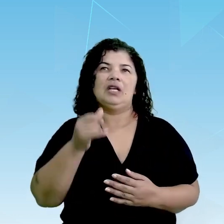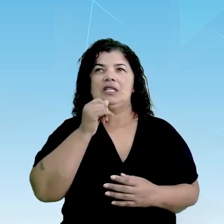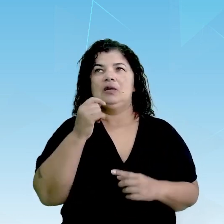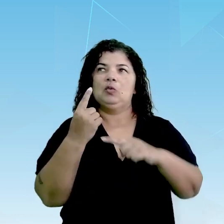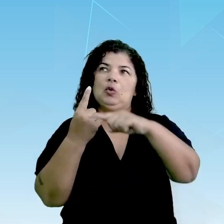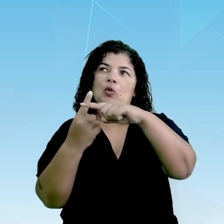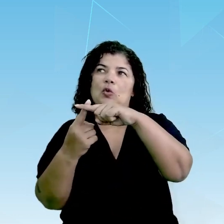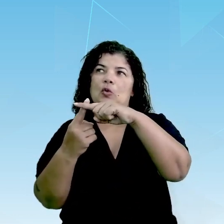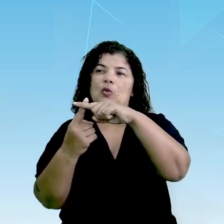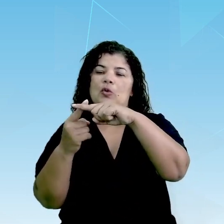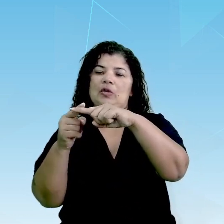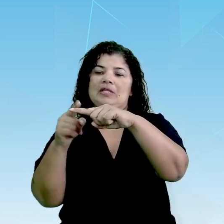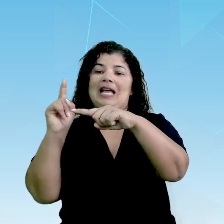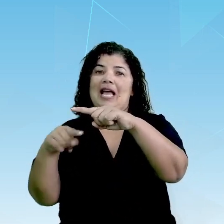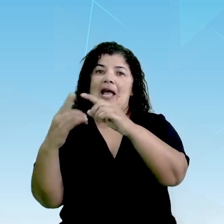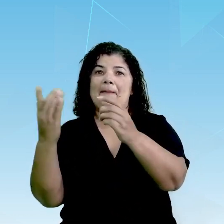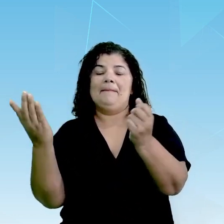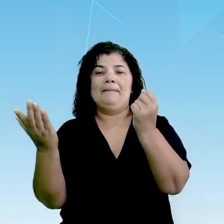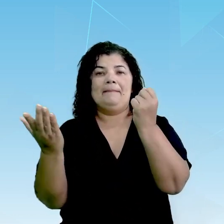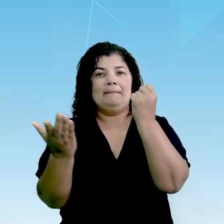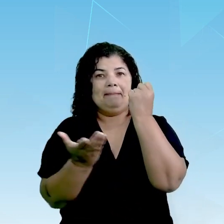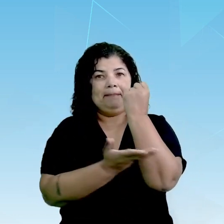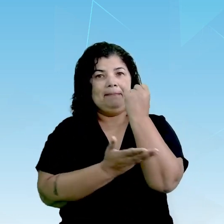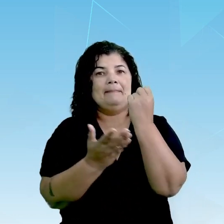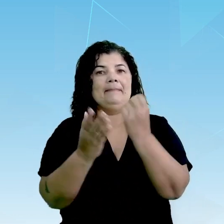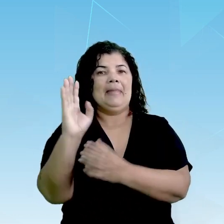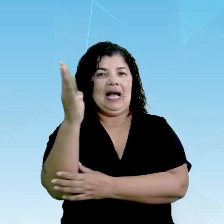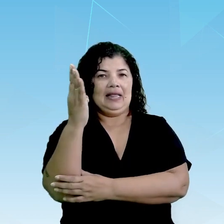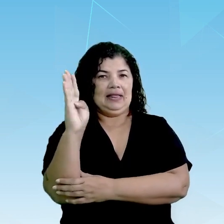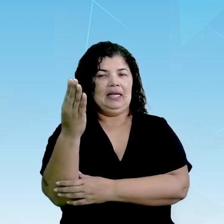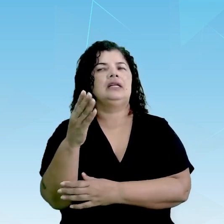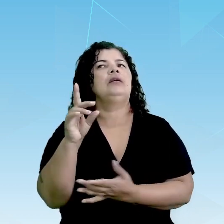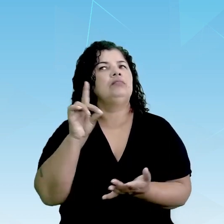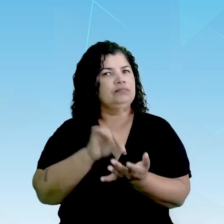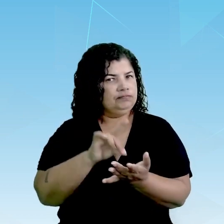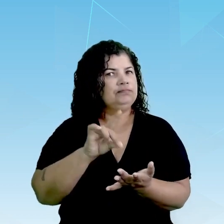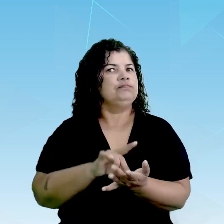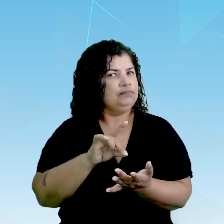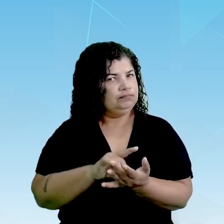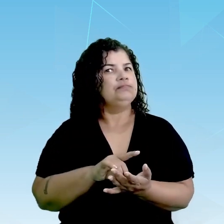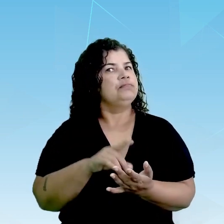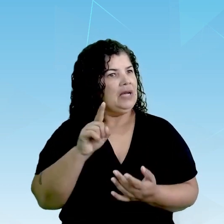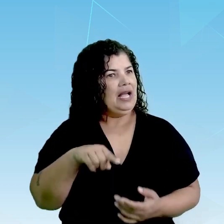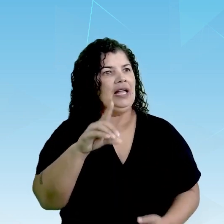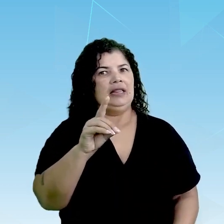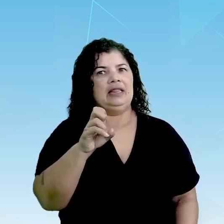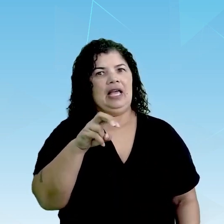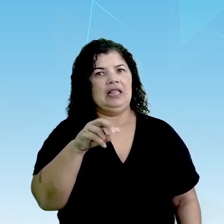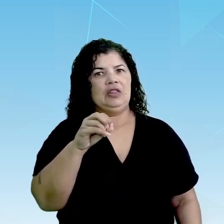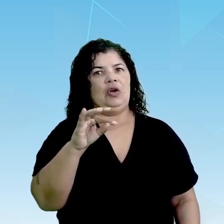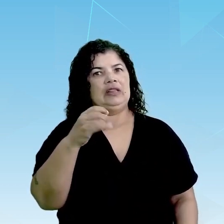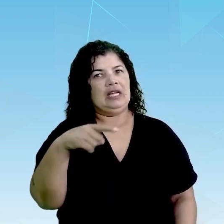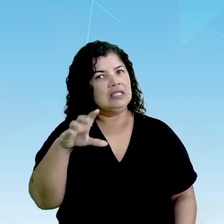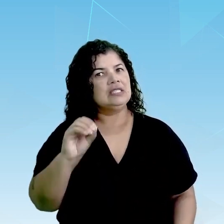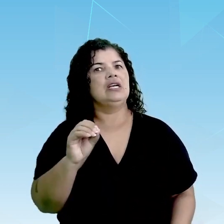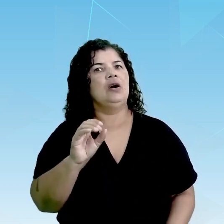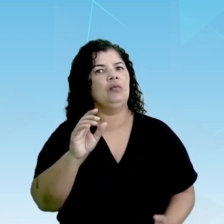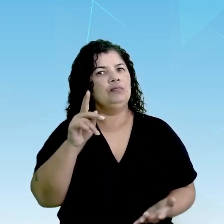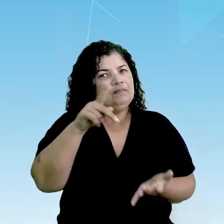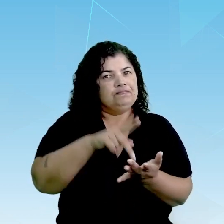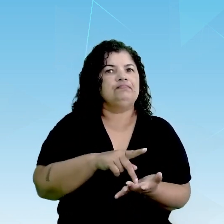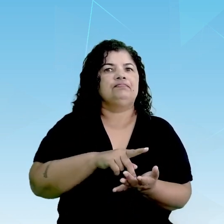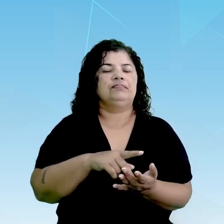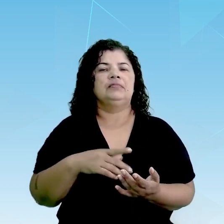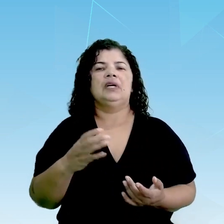é de madeira. A cruz é realmente de madeira. Isso é denotar, denotação. Já a conotação,